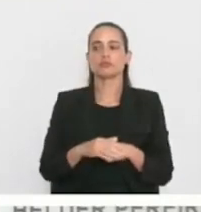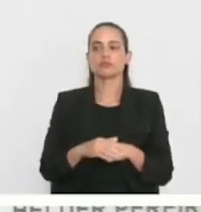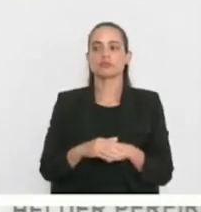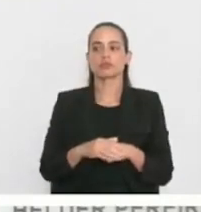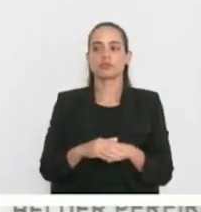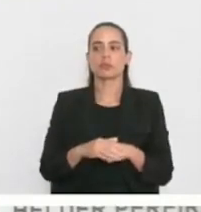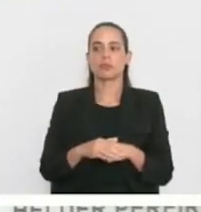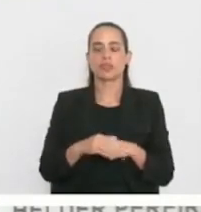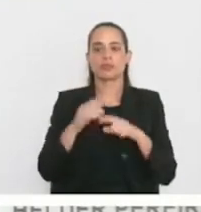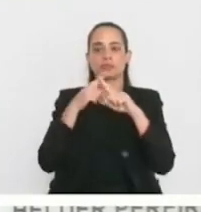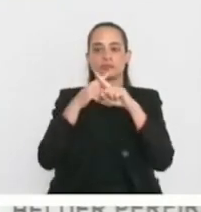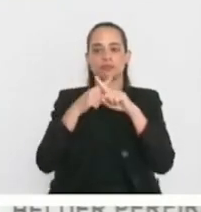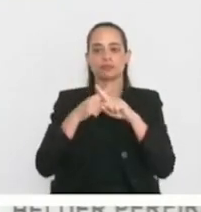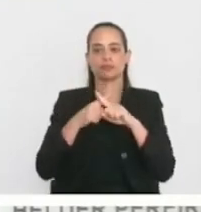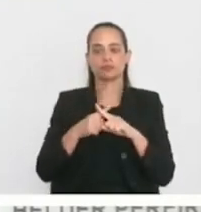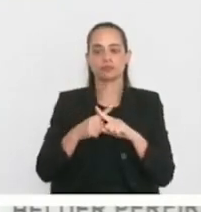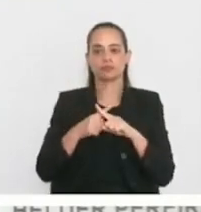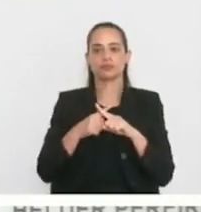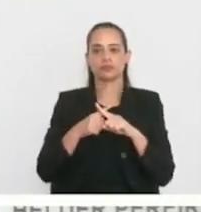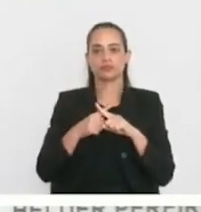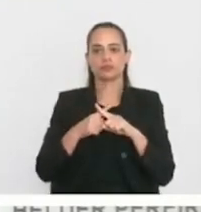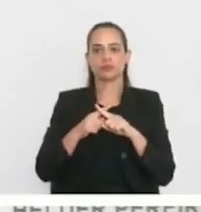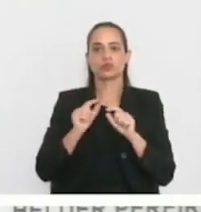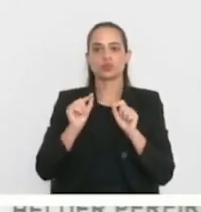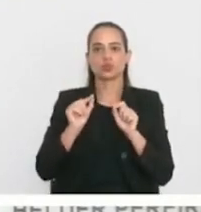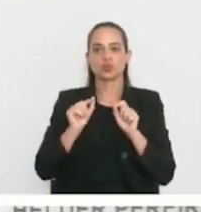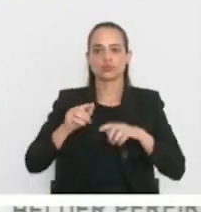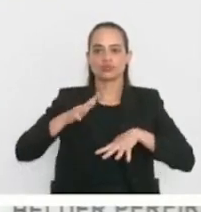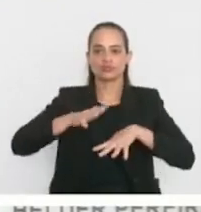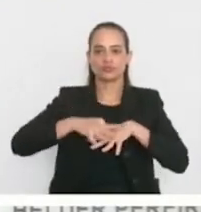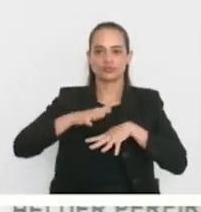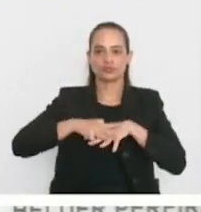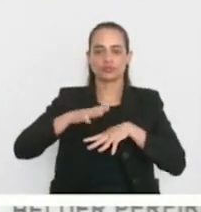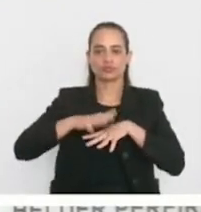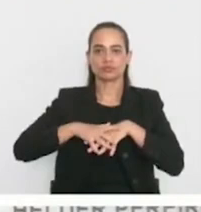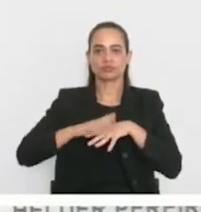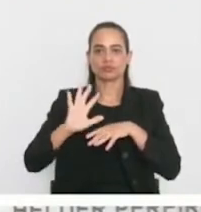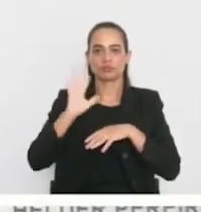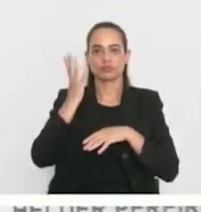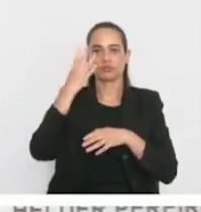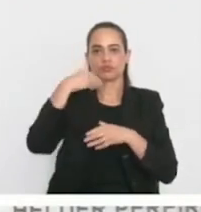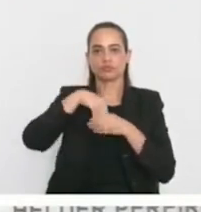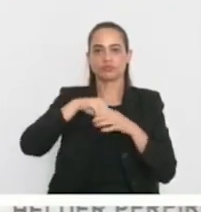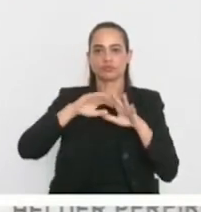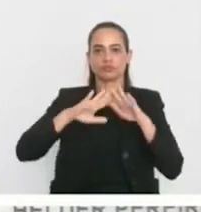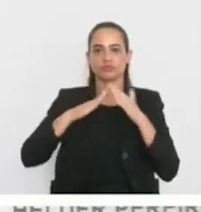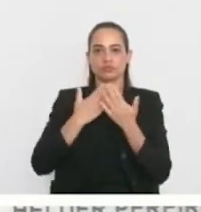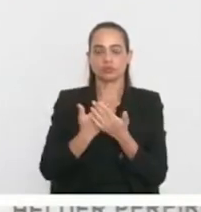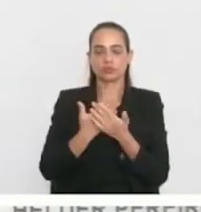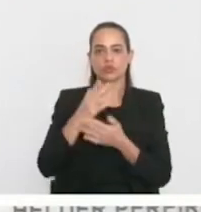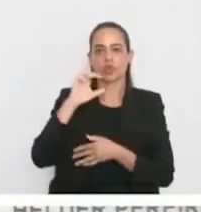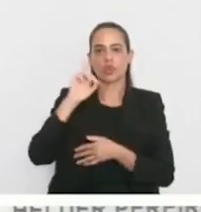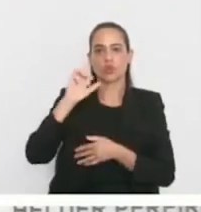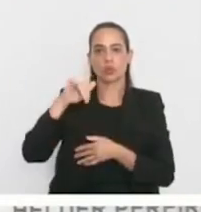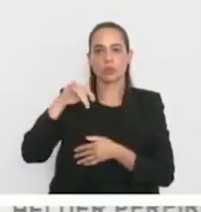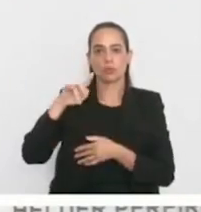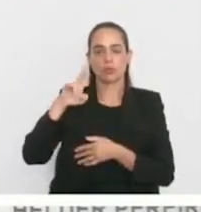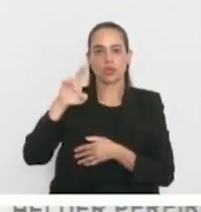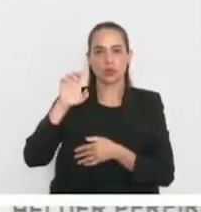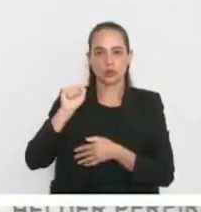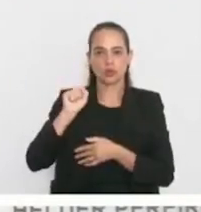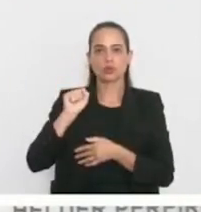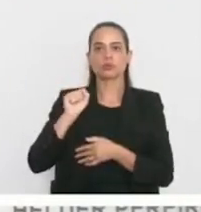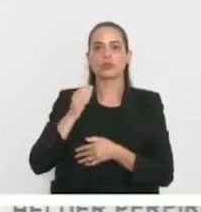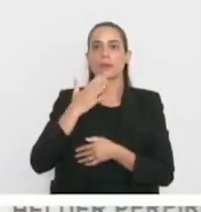torneio que teve lá, de uma maratona de matemática que teve lá na Escola Domingos de Araújo. Vou pedir aí para o primeiro